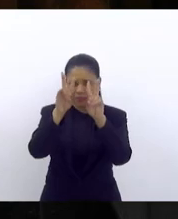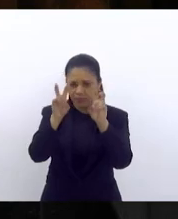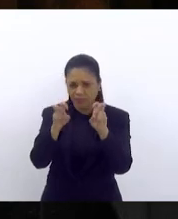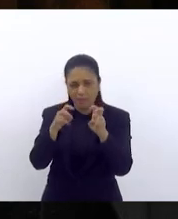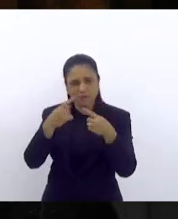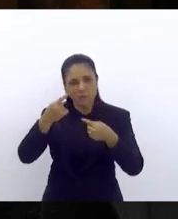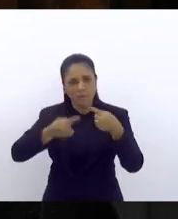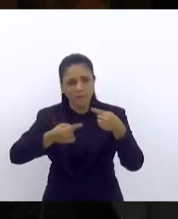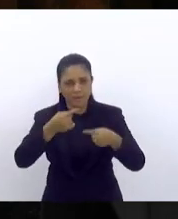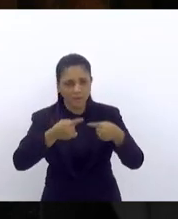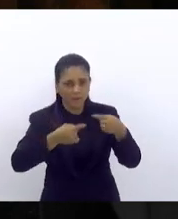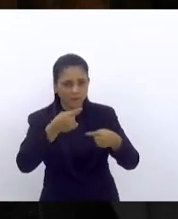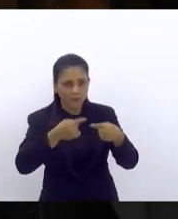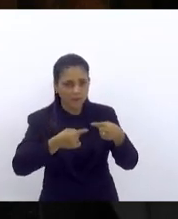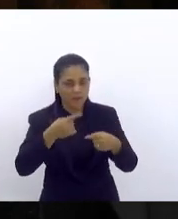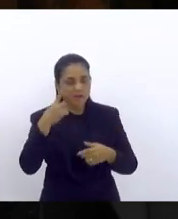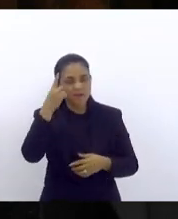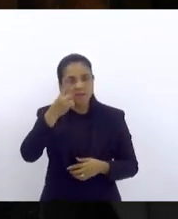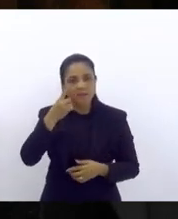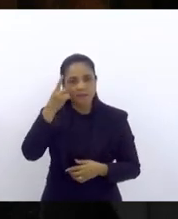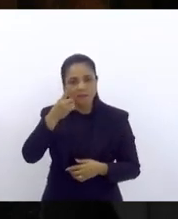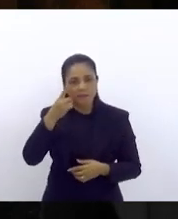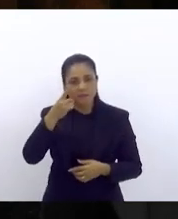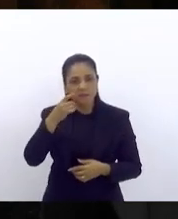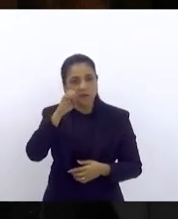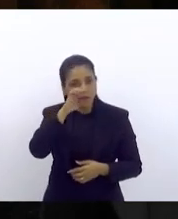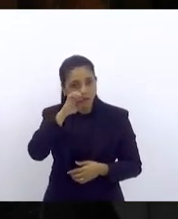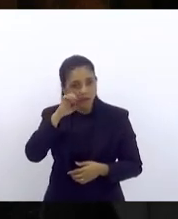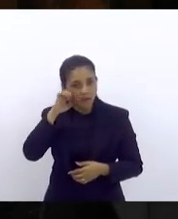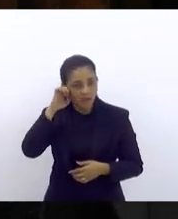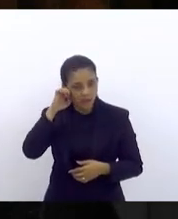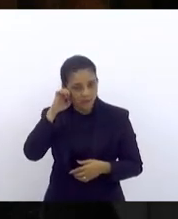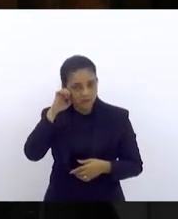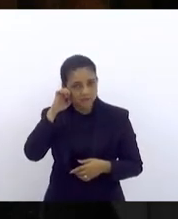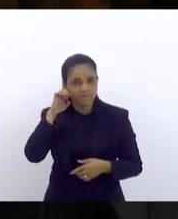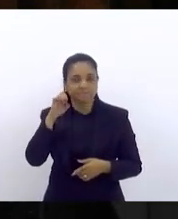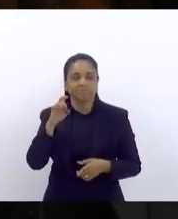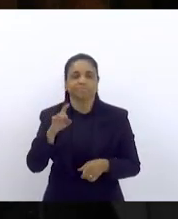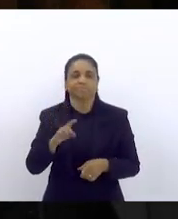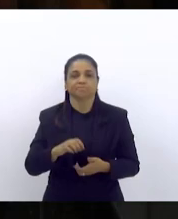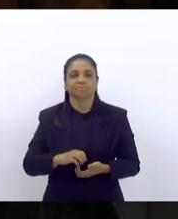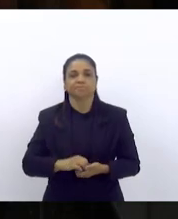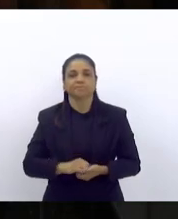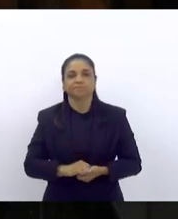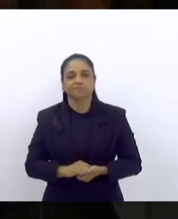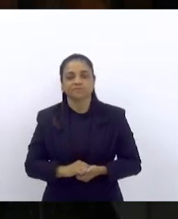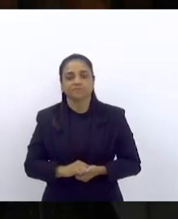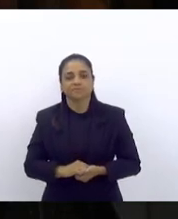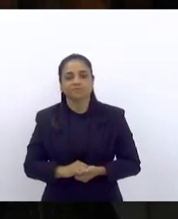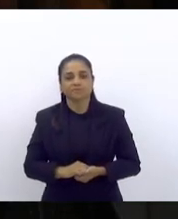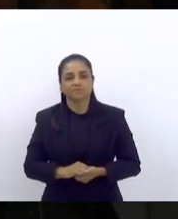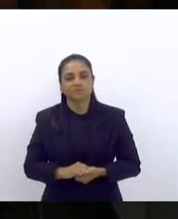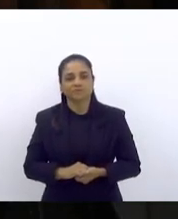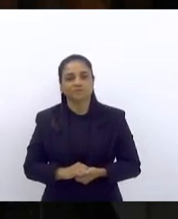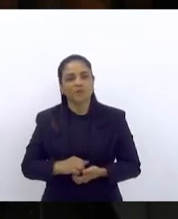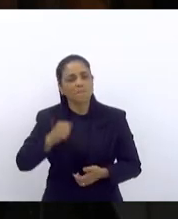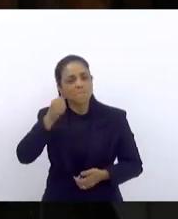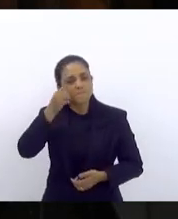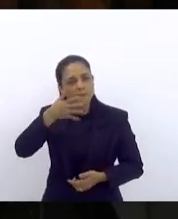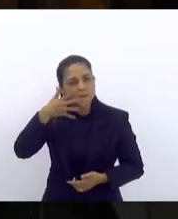pela deputada Hélida Takimoto falar um pouquinho